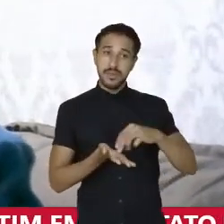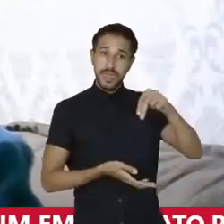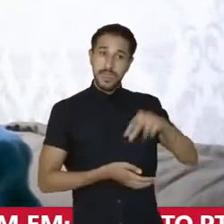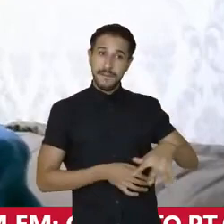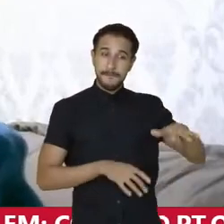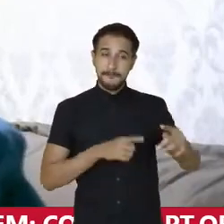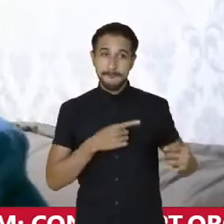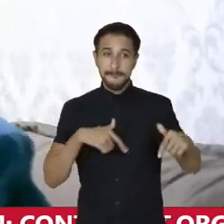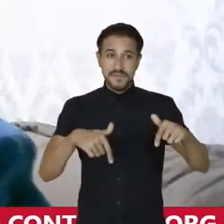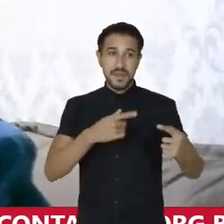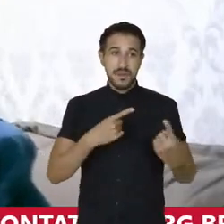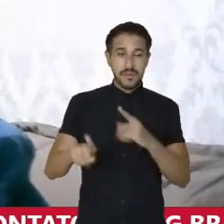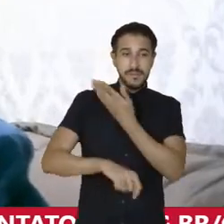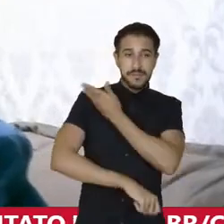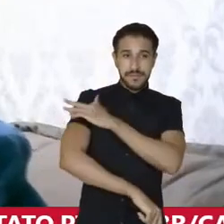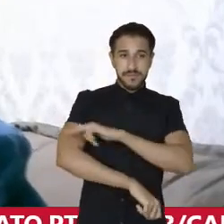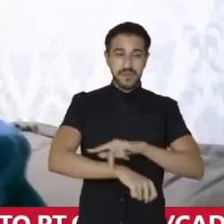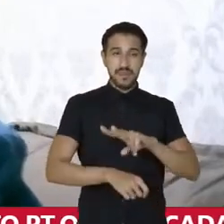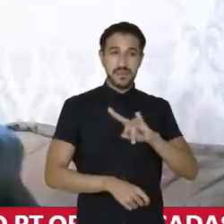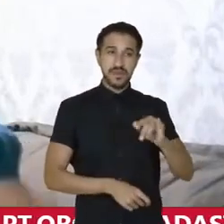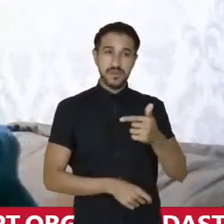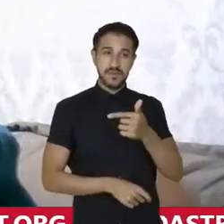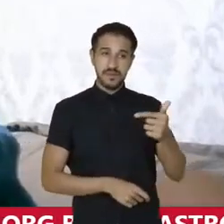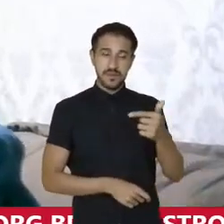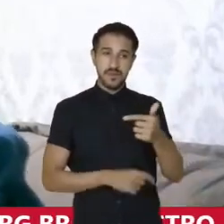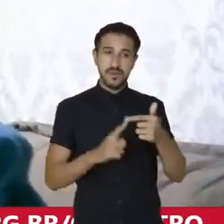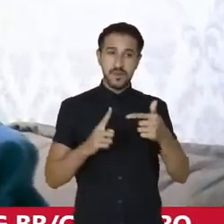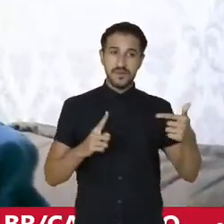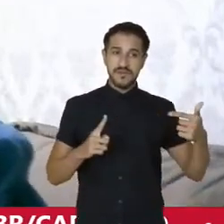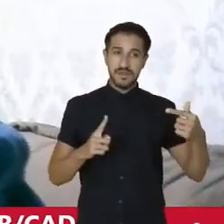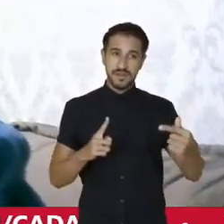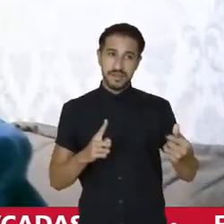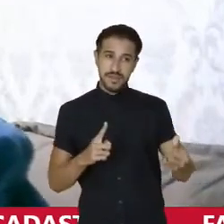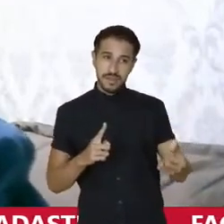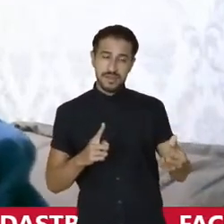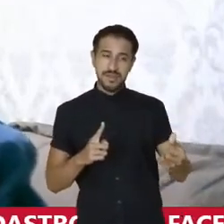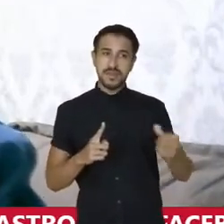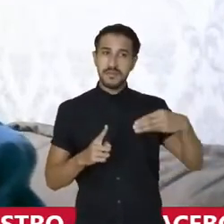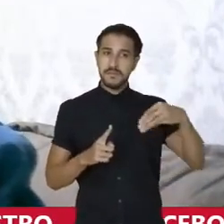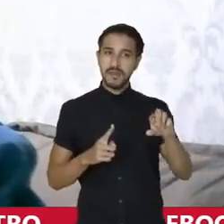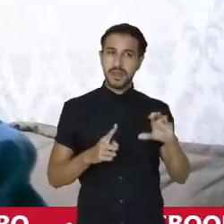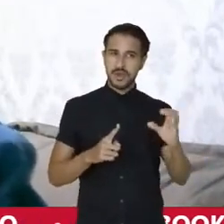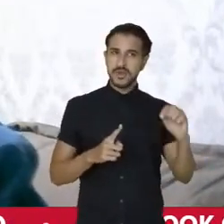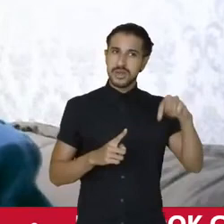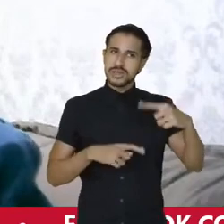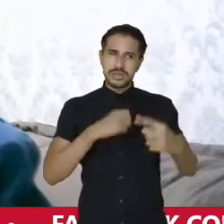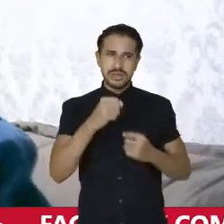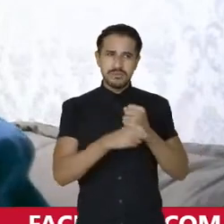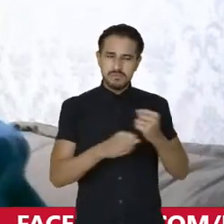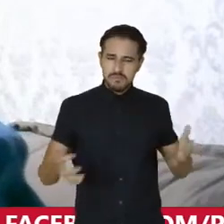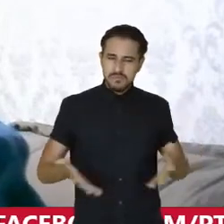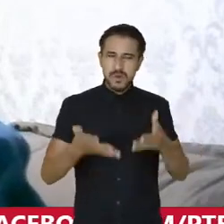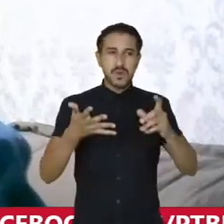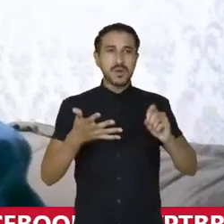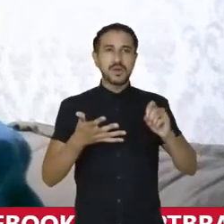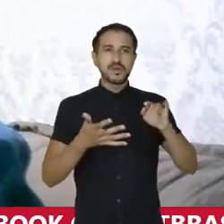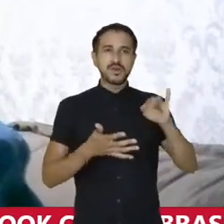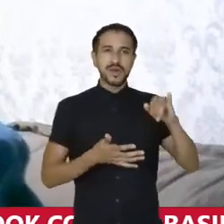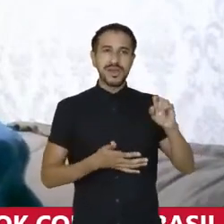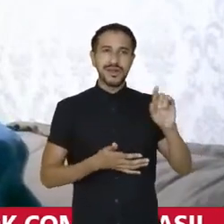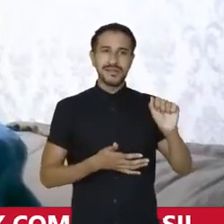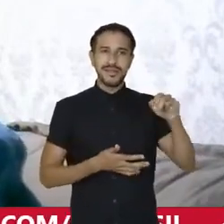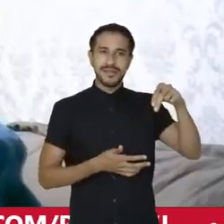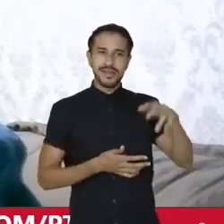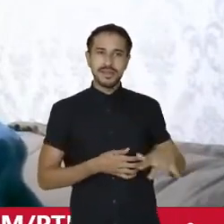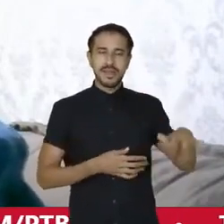Nacional de Combate ao Racismo, nos dias 22, entre 22 e 26 de março desse ano, promoveu a Jornada Nacional